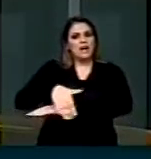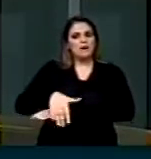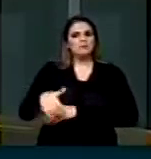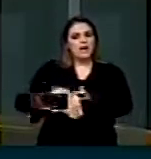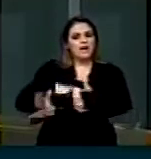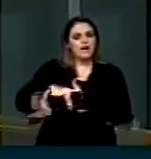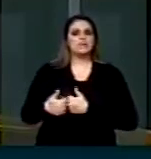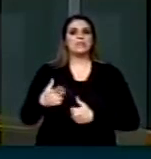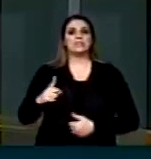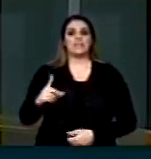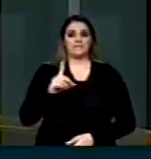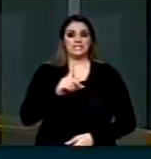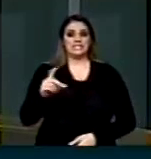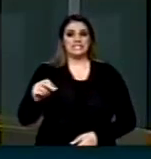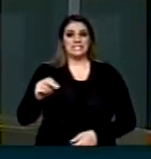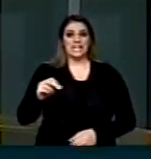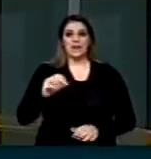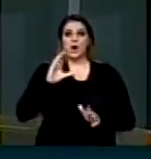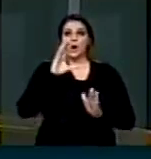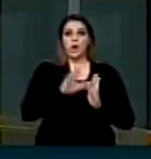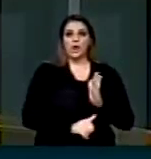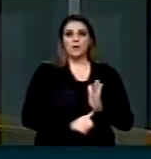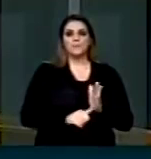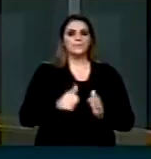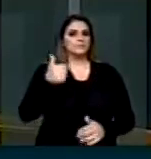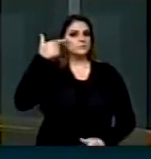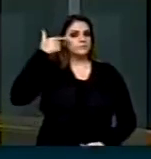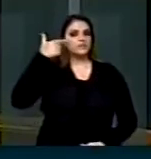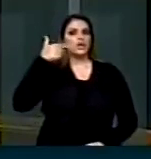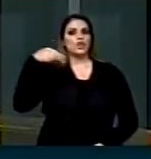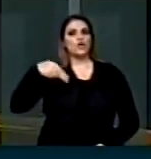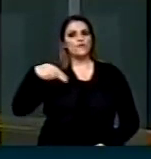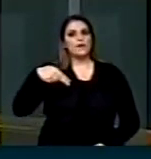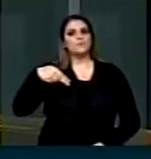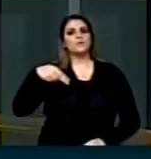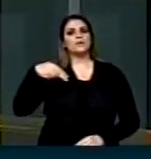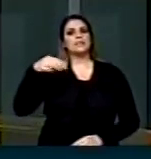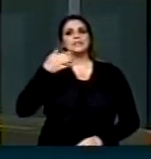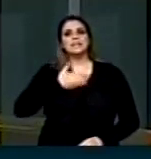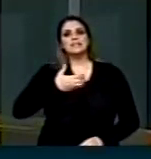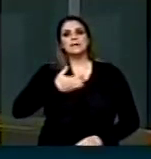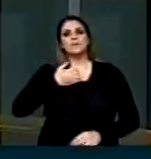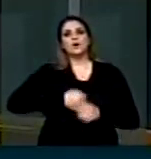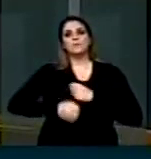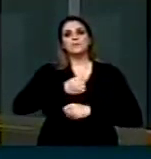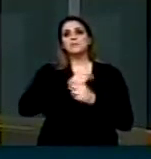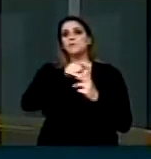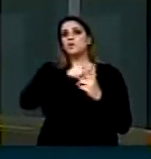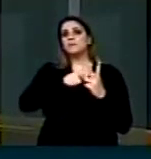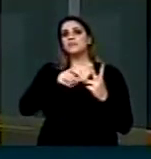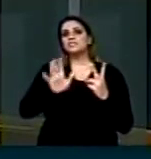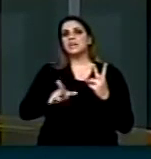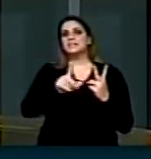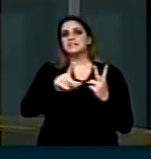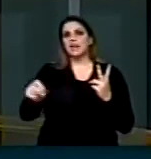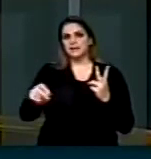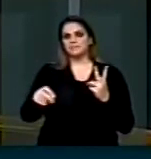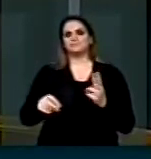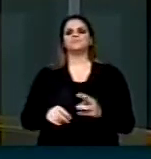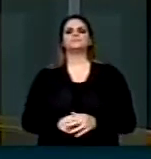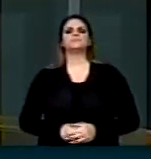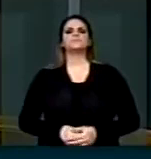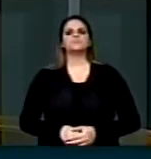100 assaltos somente em novembro e dezembro do ano passado, nessa região. A outra mobilização,